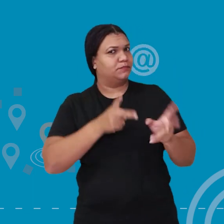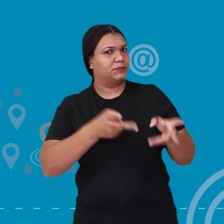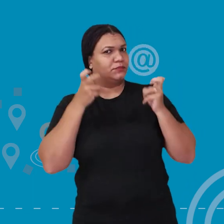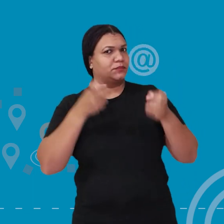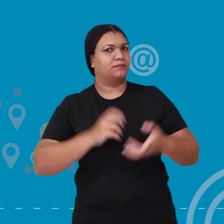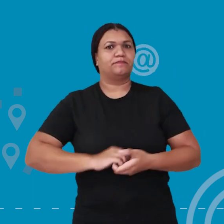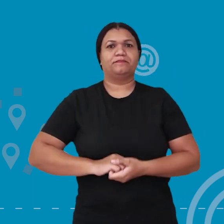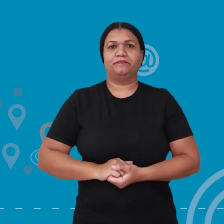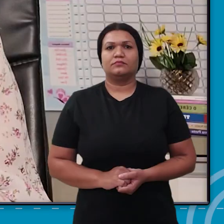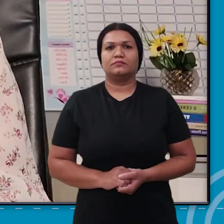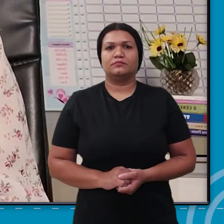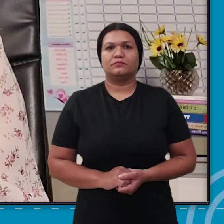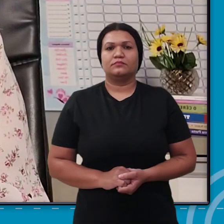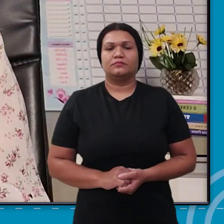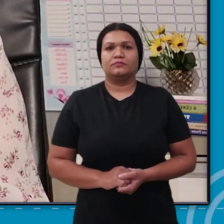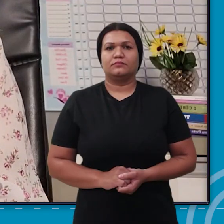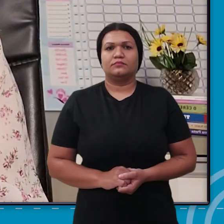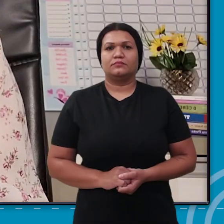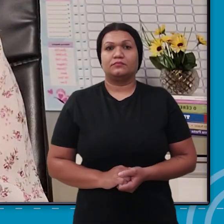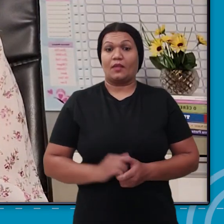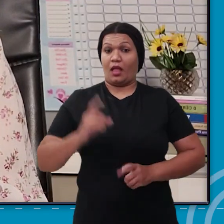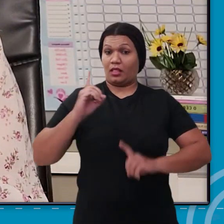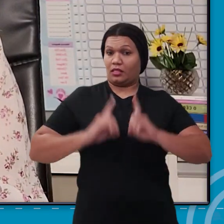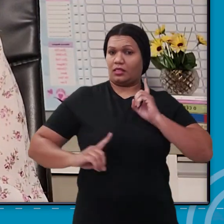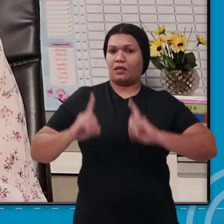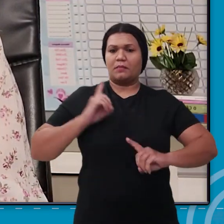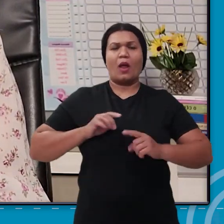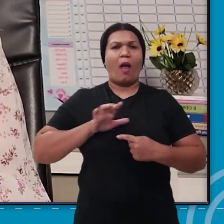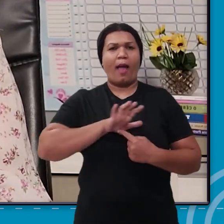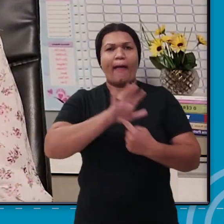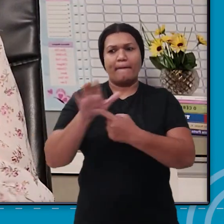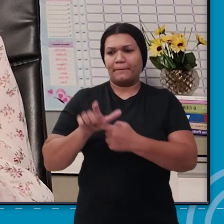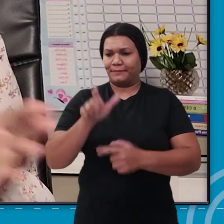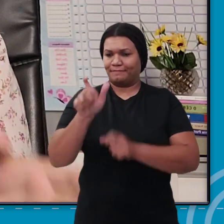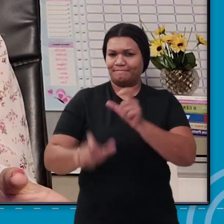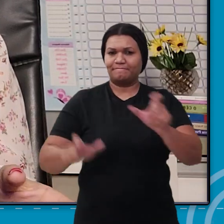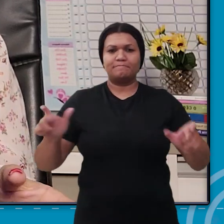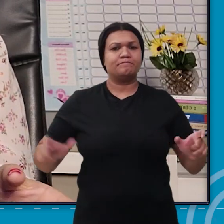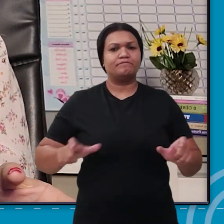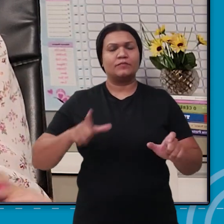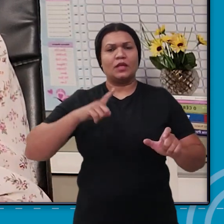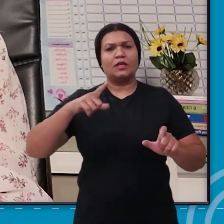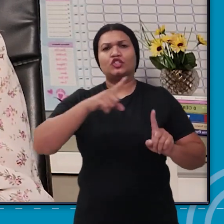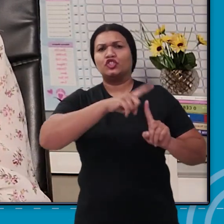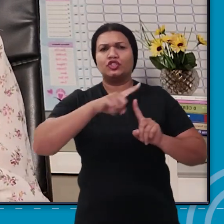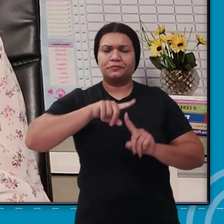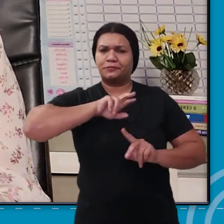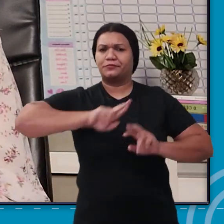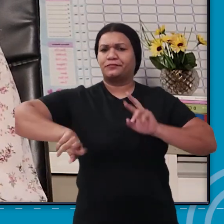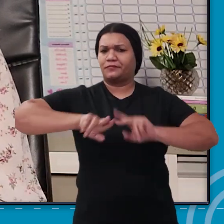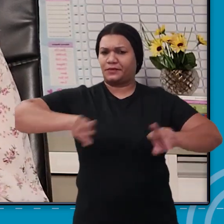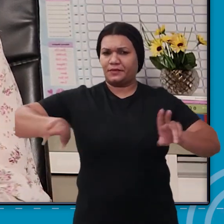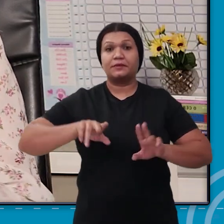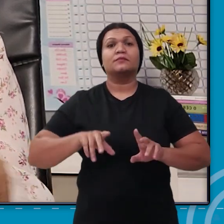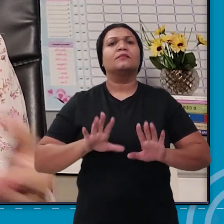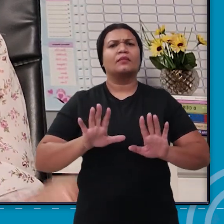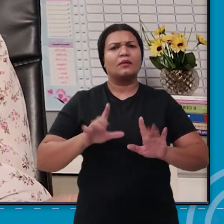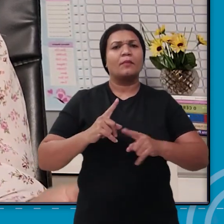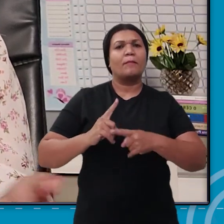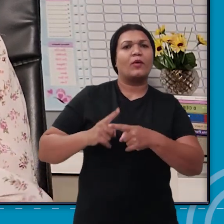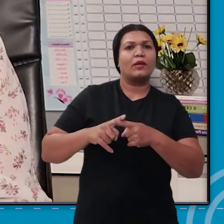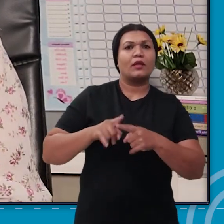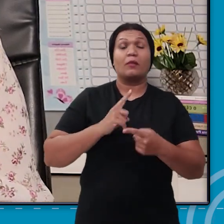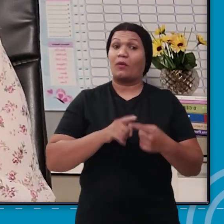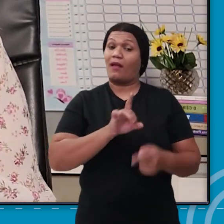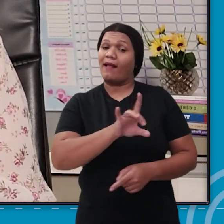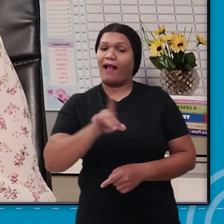ficar atentos? A depressão se apresenta no indivíduo de diversas maneiras. Por quê? Porque cada organismo é